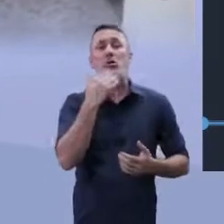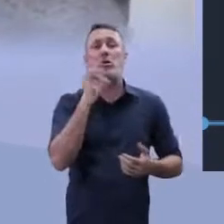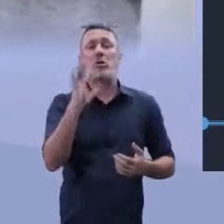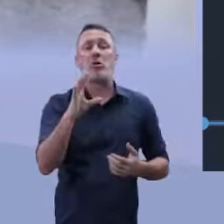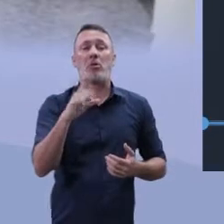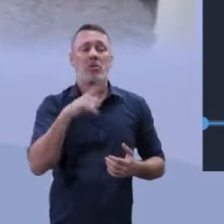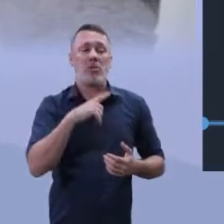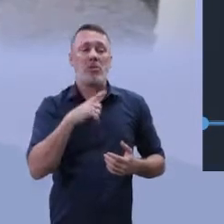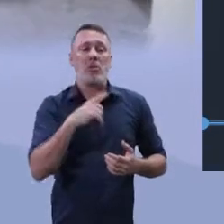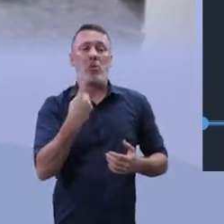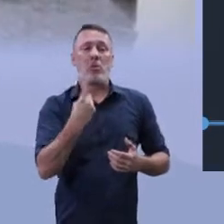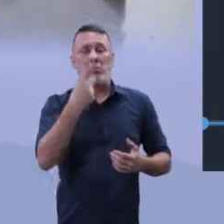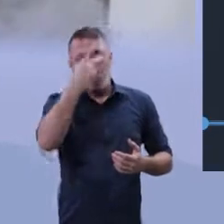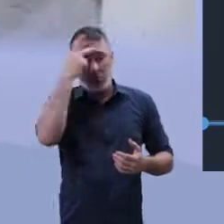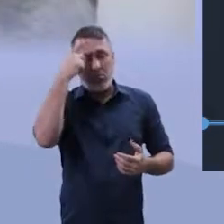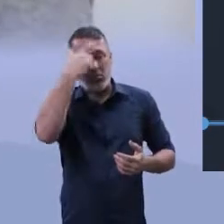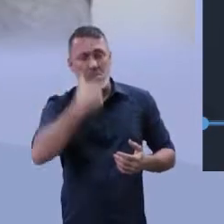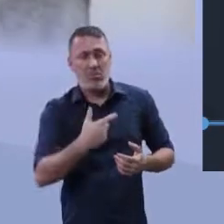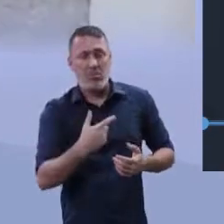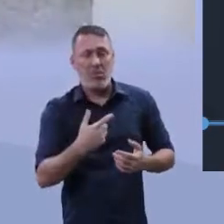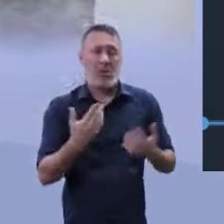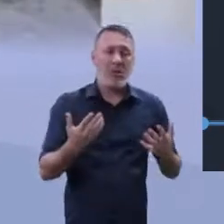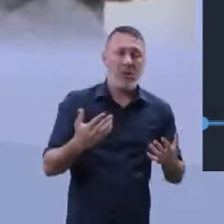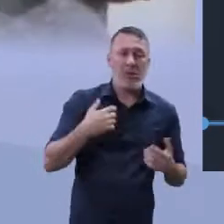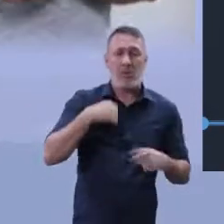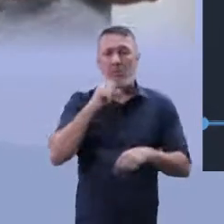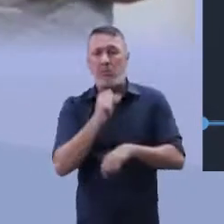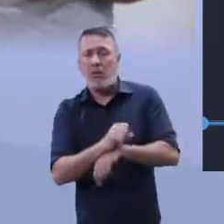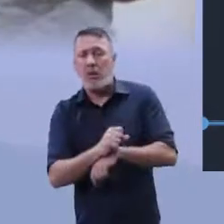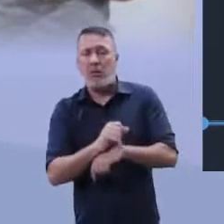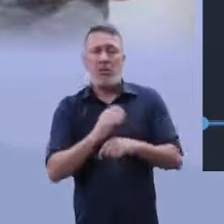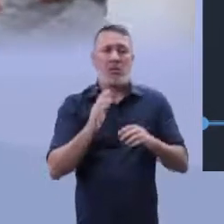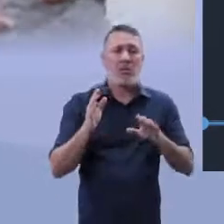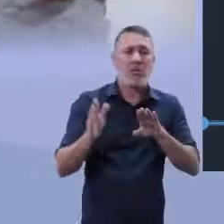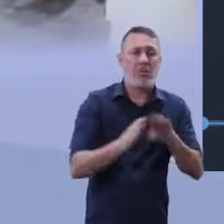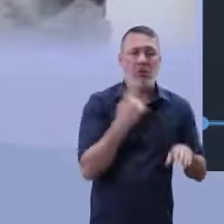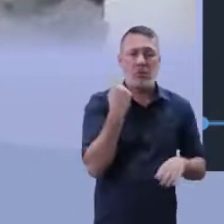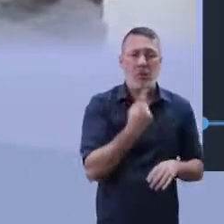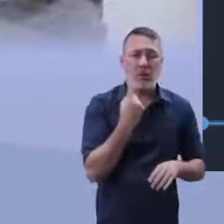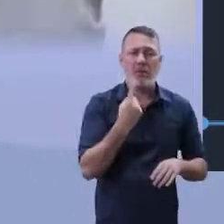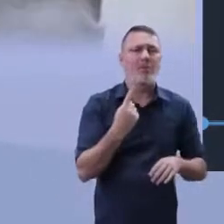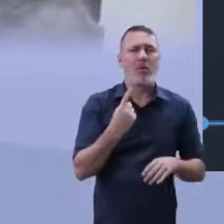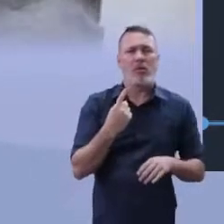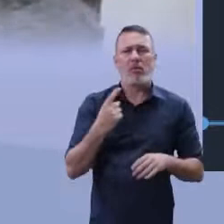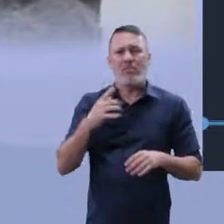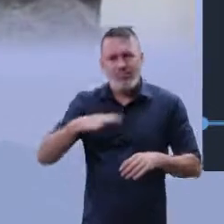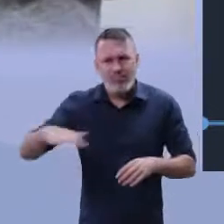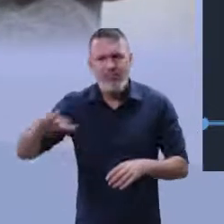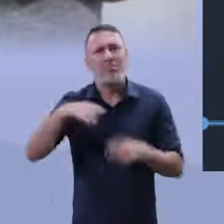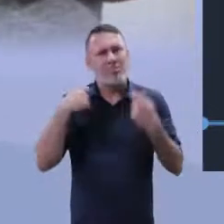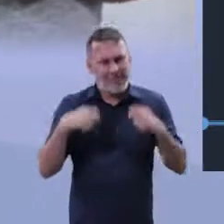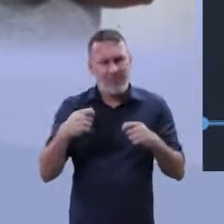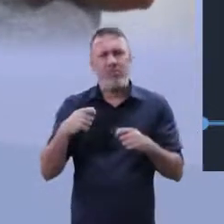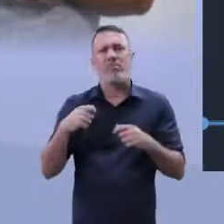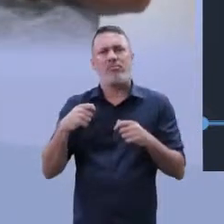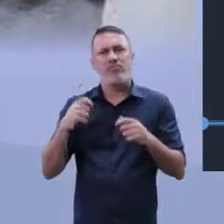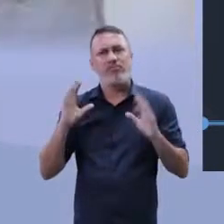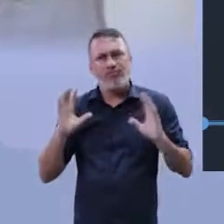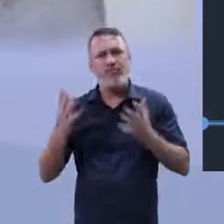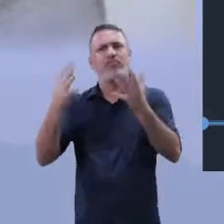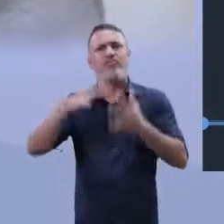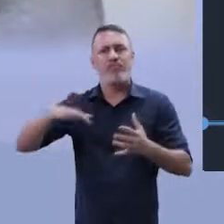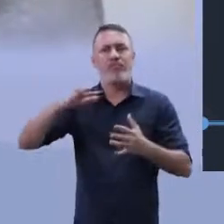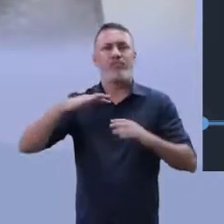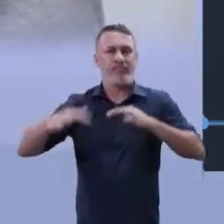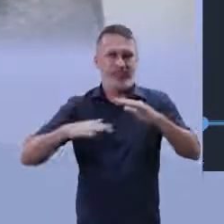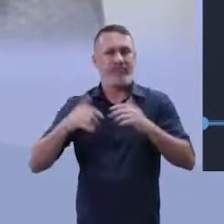Não basta, às vezes, o menino gosta de Karatê, mas fica ali só entre a escola e dele. Não, eu preciso fazer um momento, um evento na minha cidade. Entendeu?